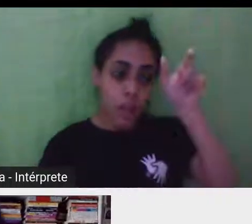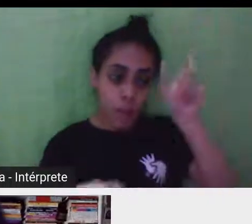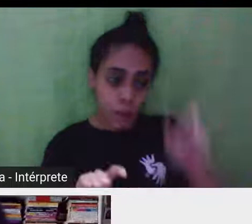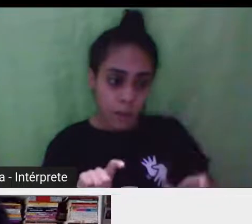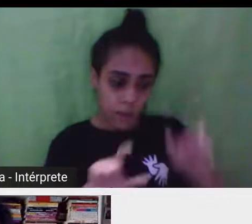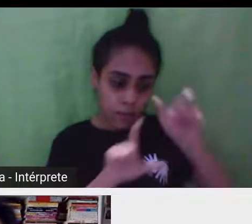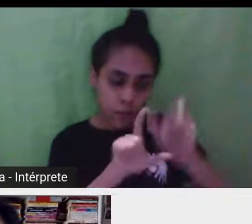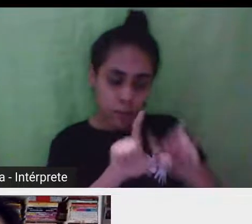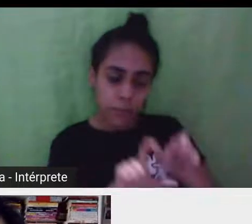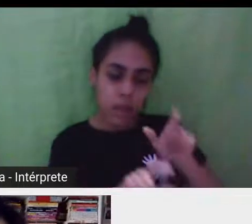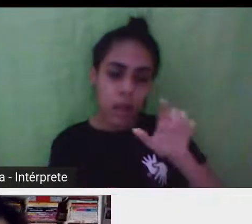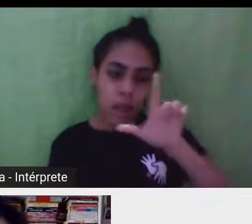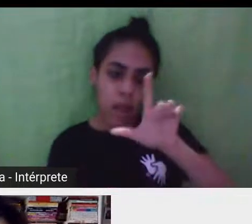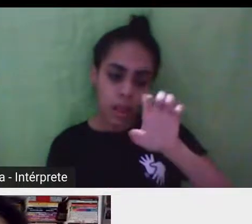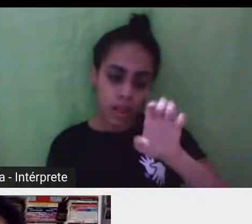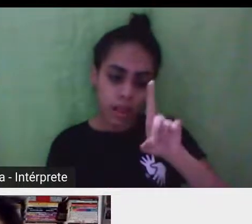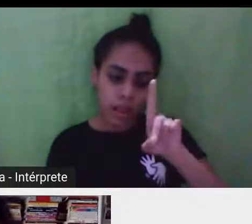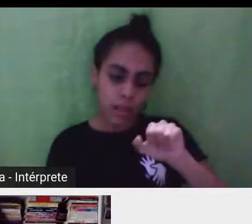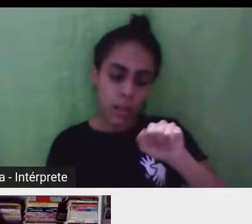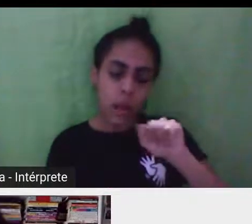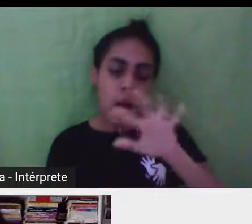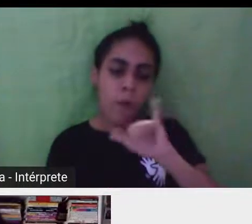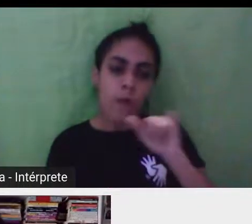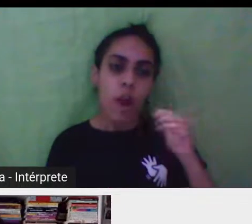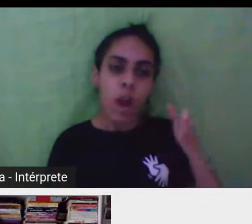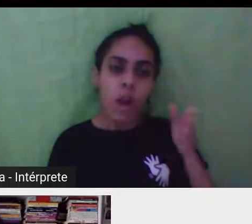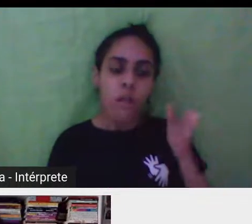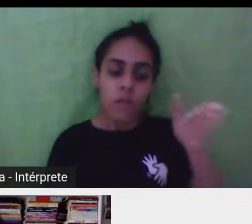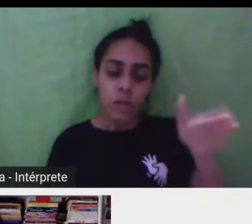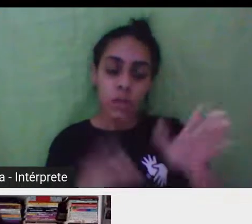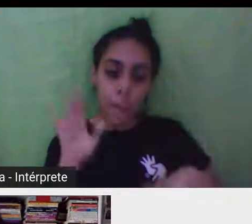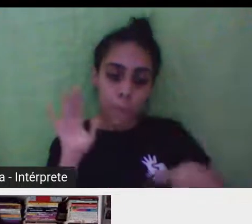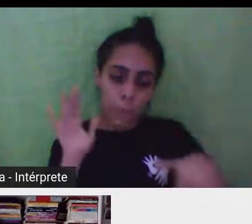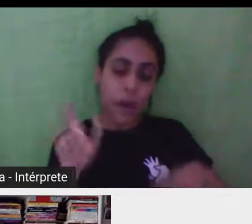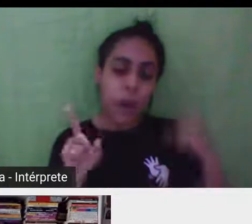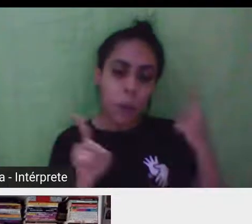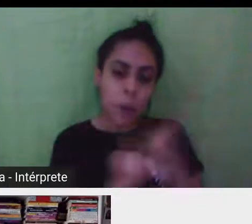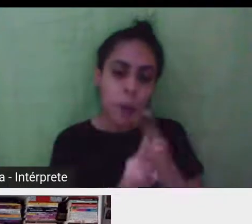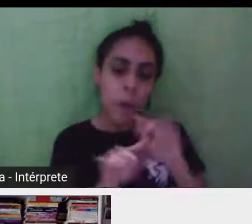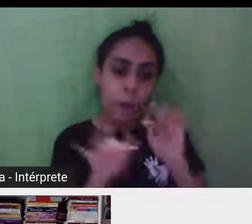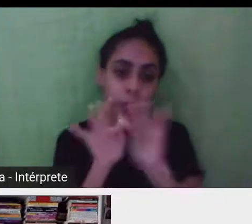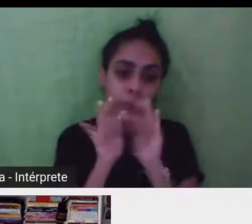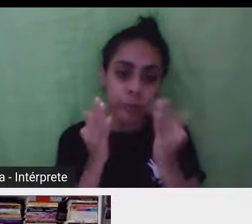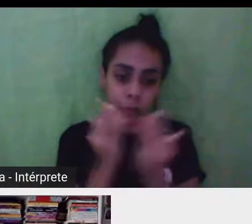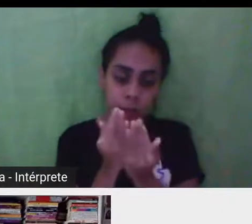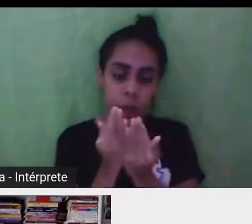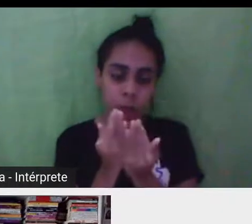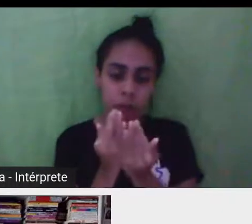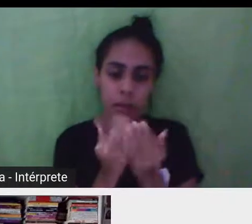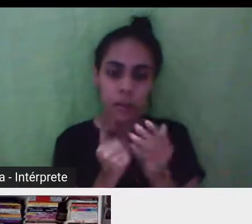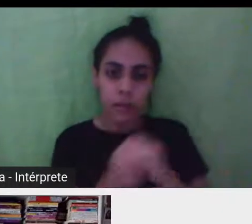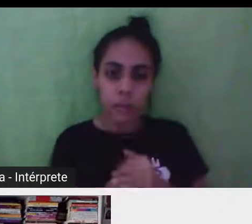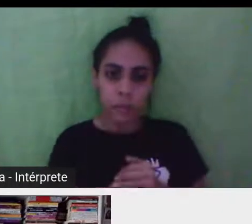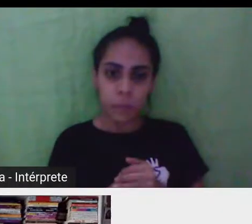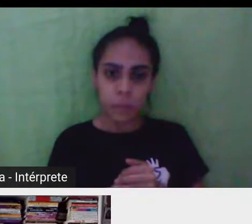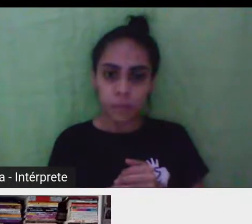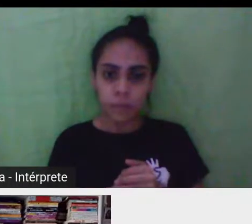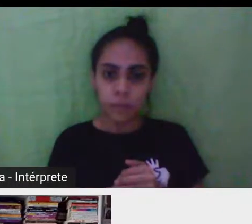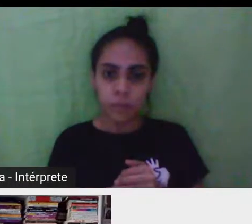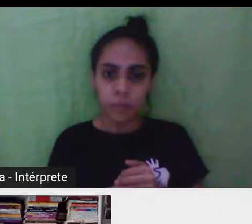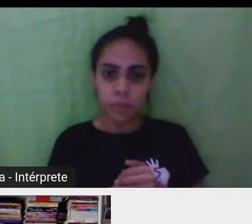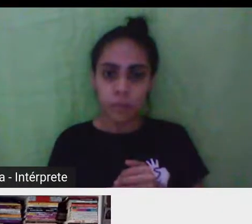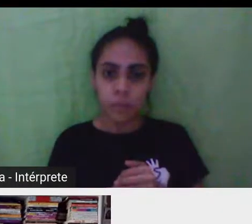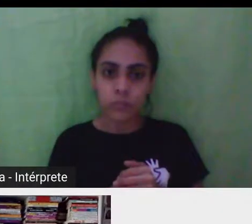origem napolitana. Ela também é de origem napolitana, mas ao longo da vida adulta ela foi para a Florença, né,